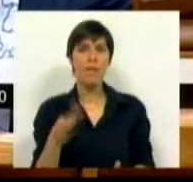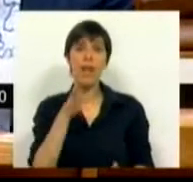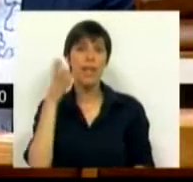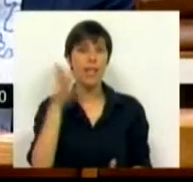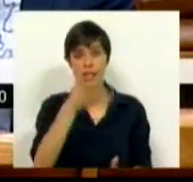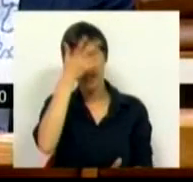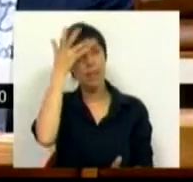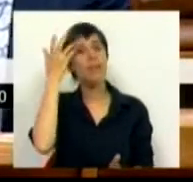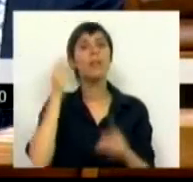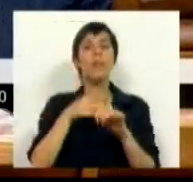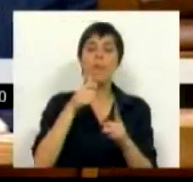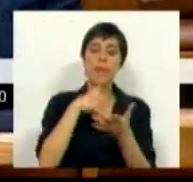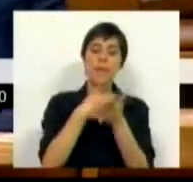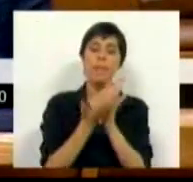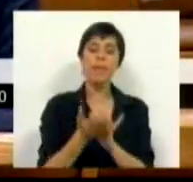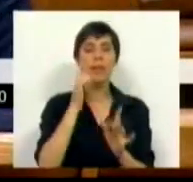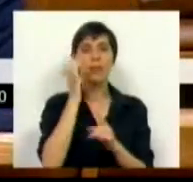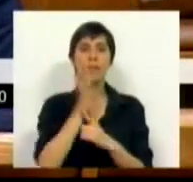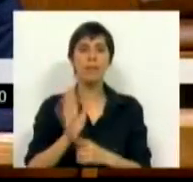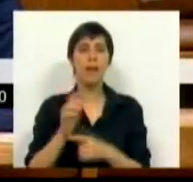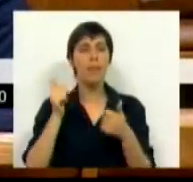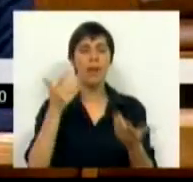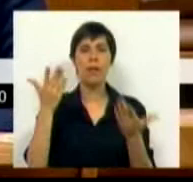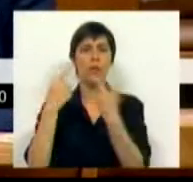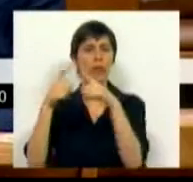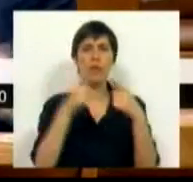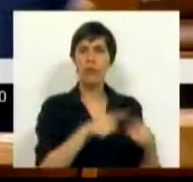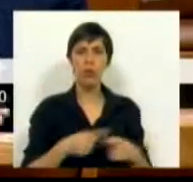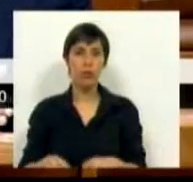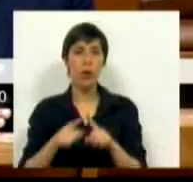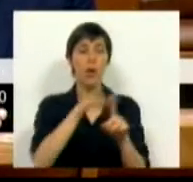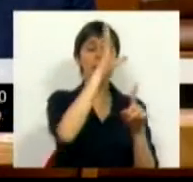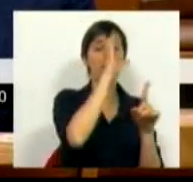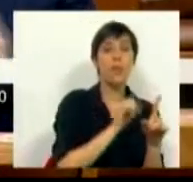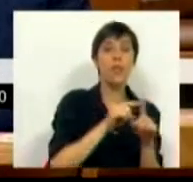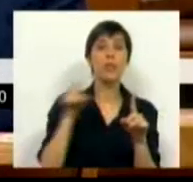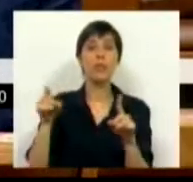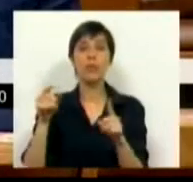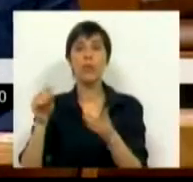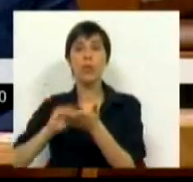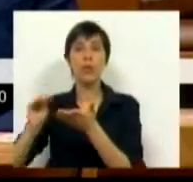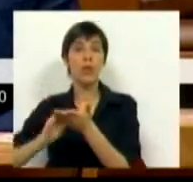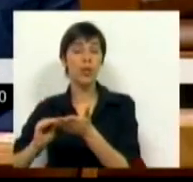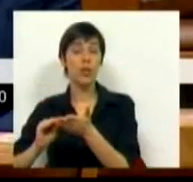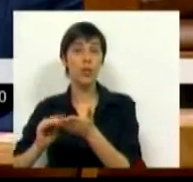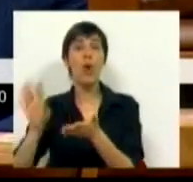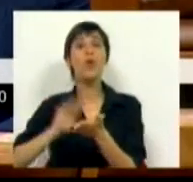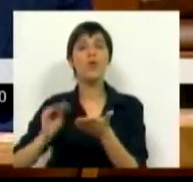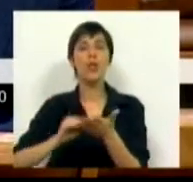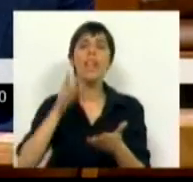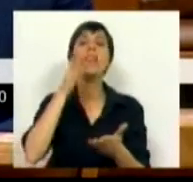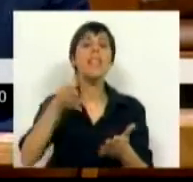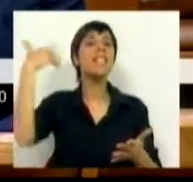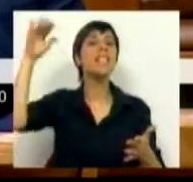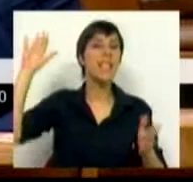Estas medidas representam bem as contradições entre o Ministro e o escritor. E o escritor